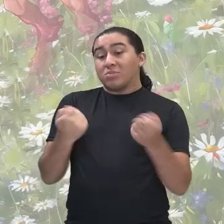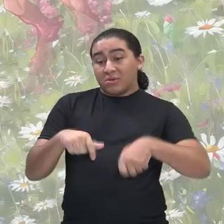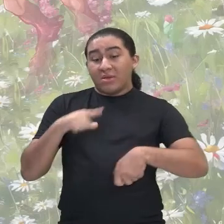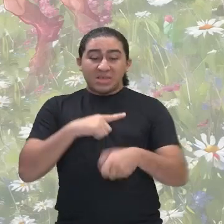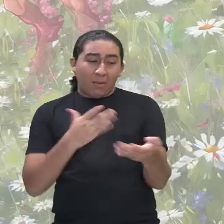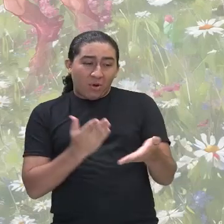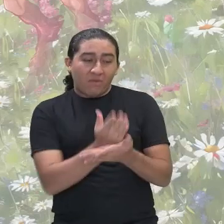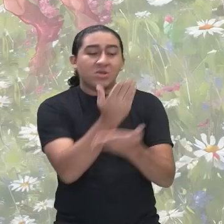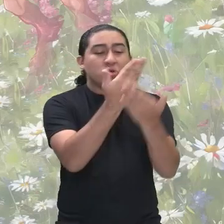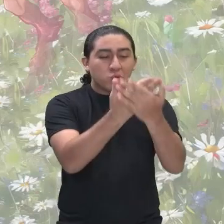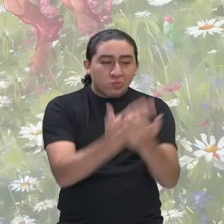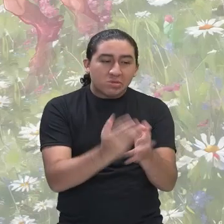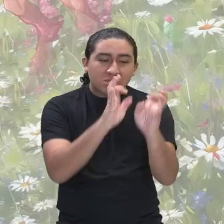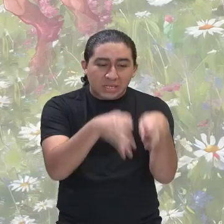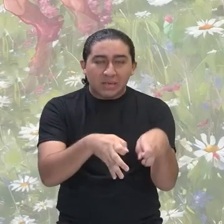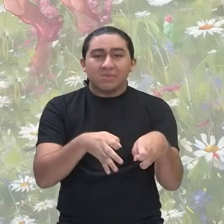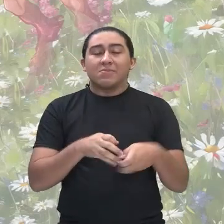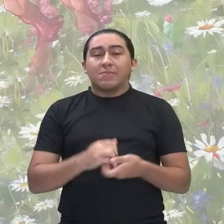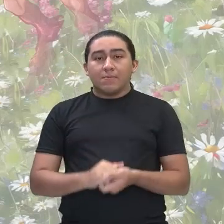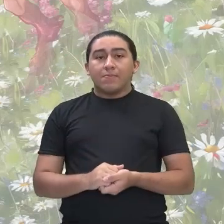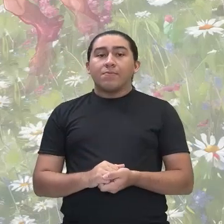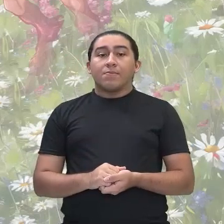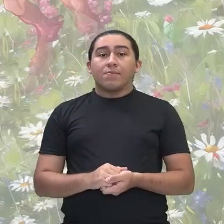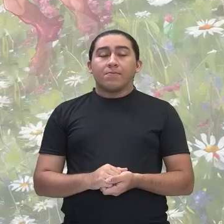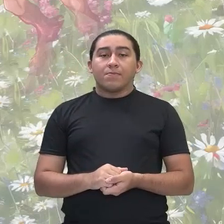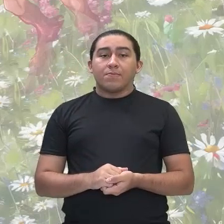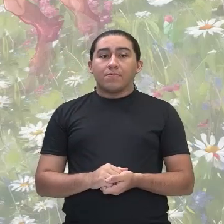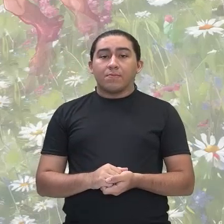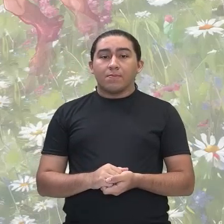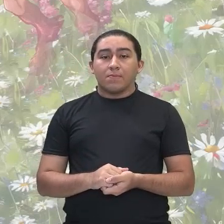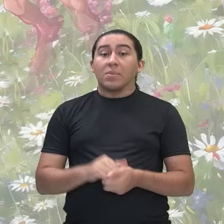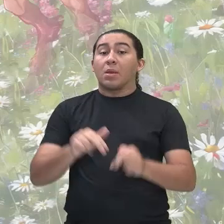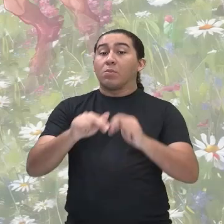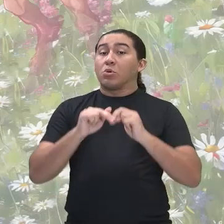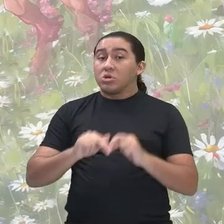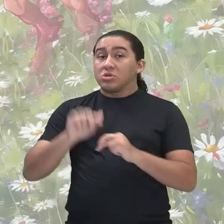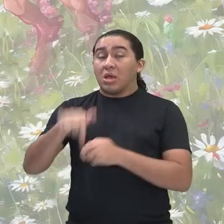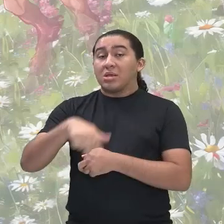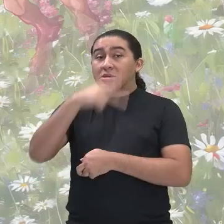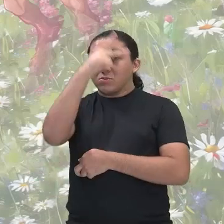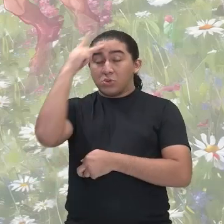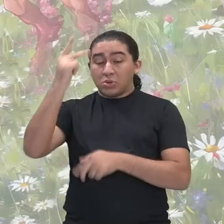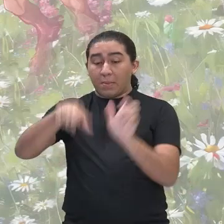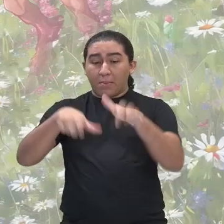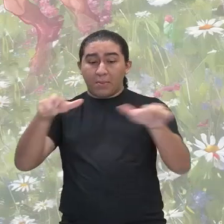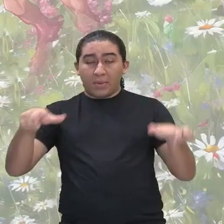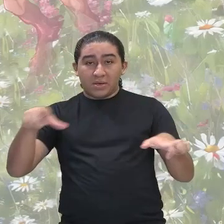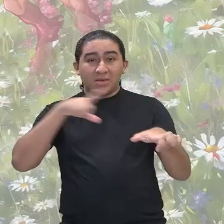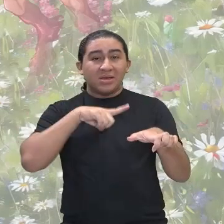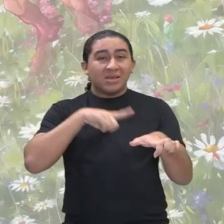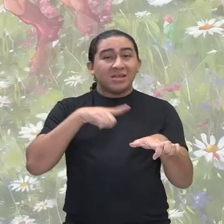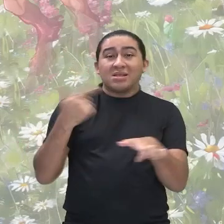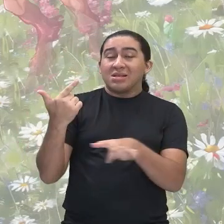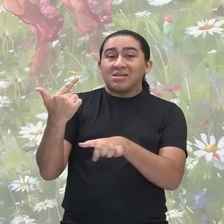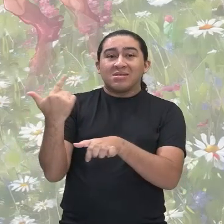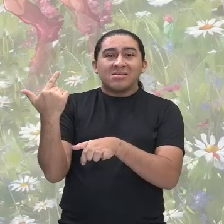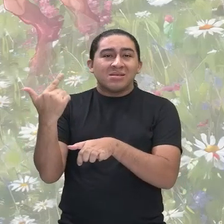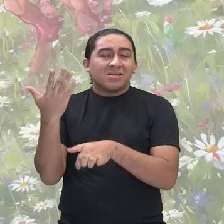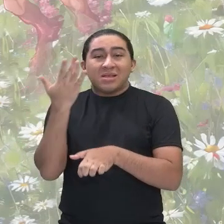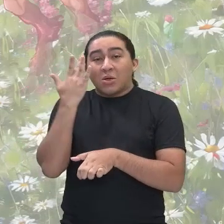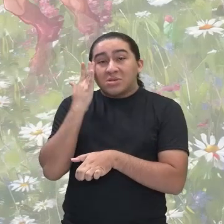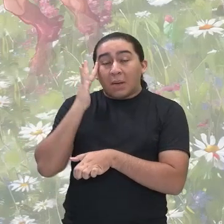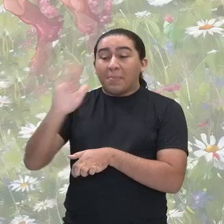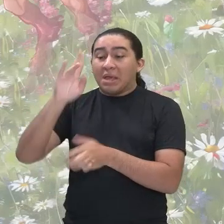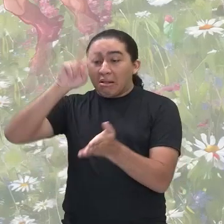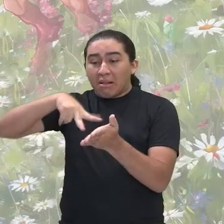condições de estudar, né? Então, com isso, aquelas pessoas que eram iletradas continuavam